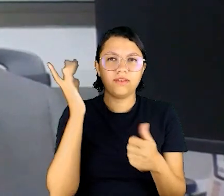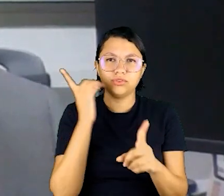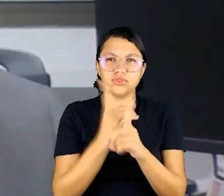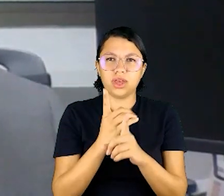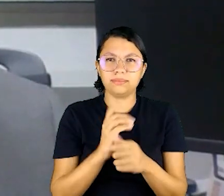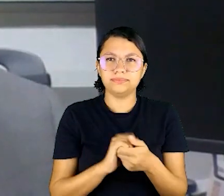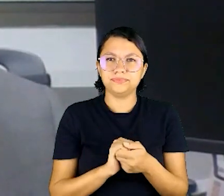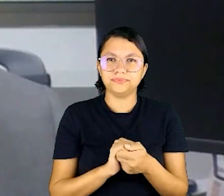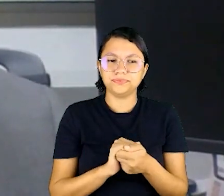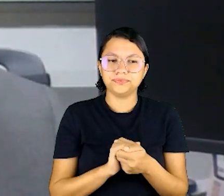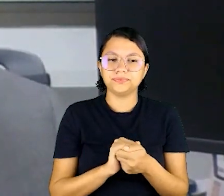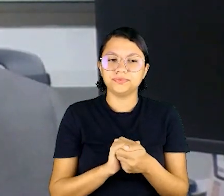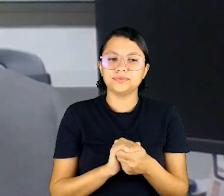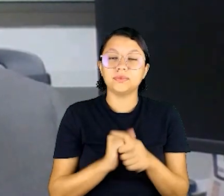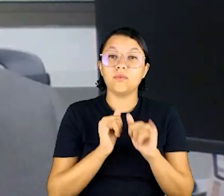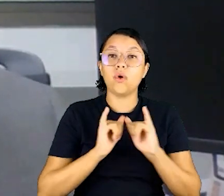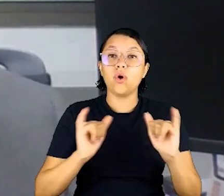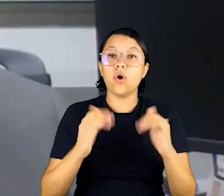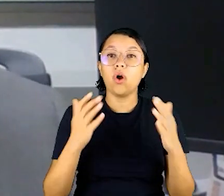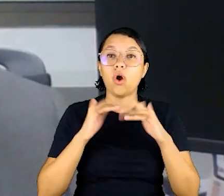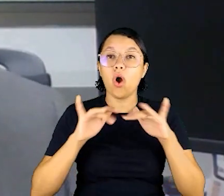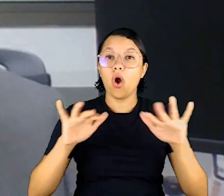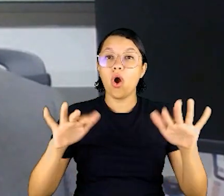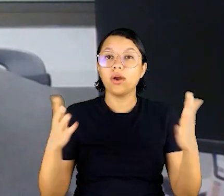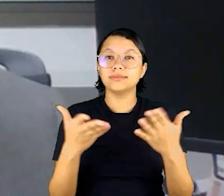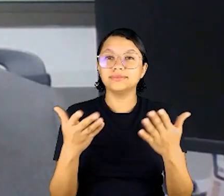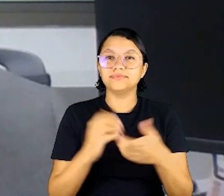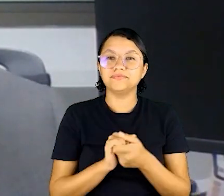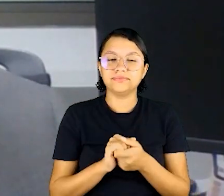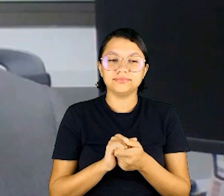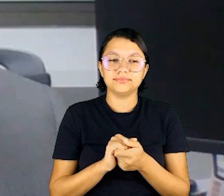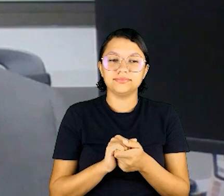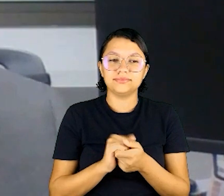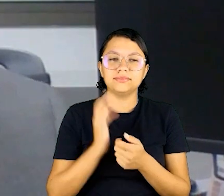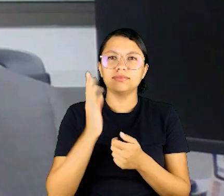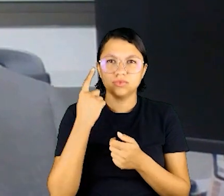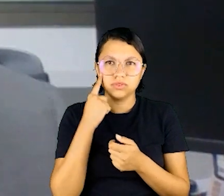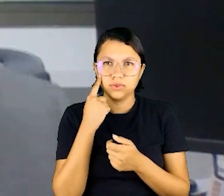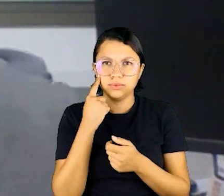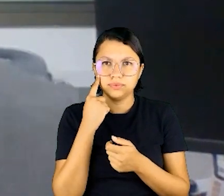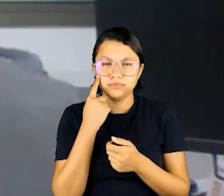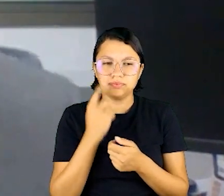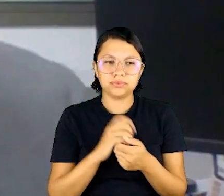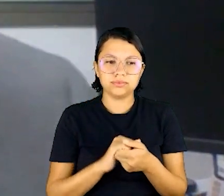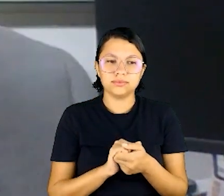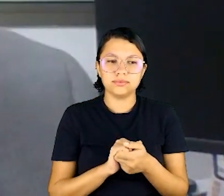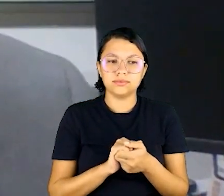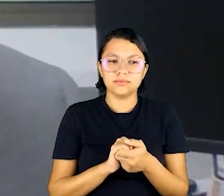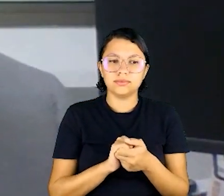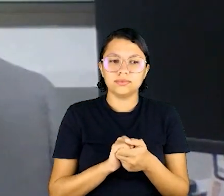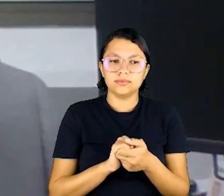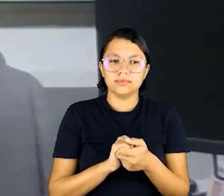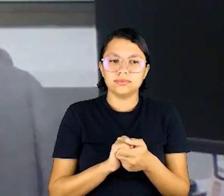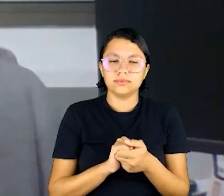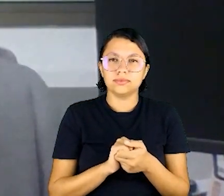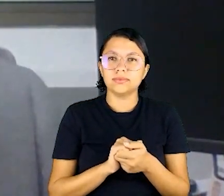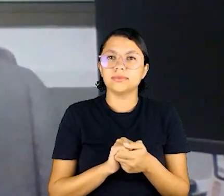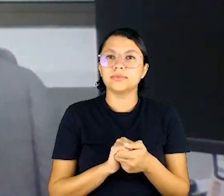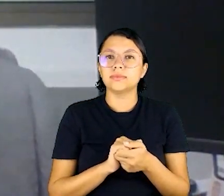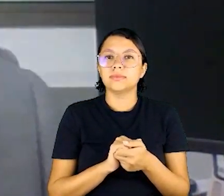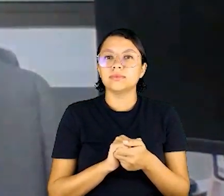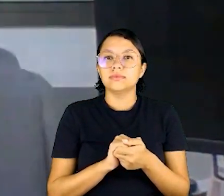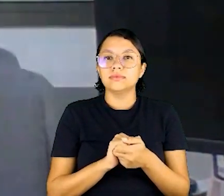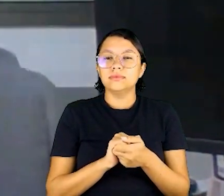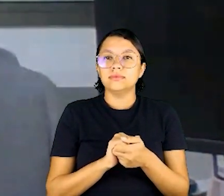bom? É fácil de achar. Eu vou aqui compartilhar. Acho que já deve estar vendo aí, né? A imagem.